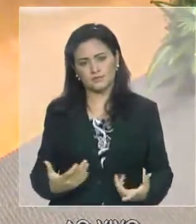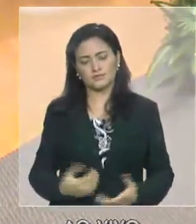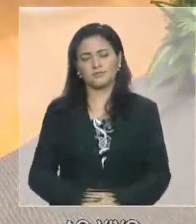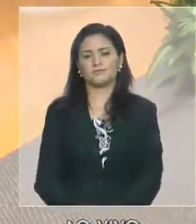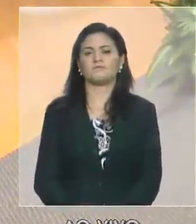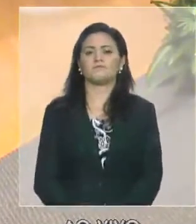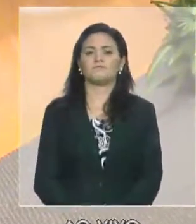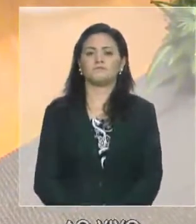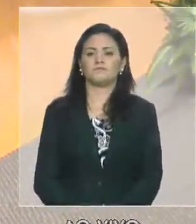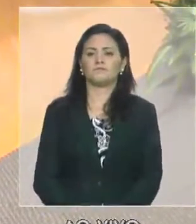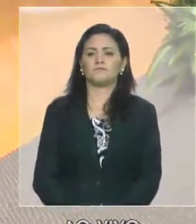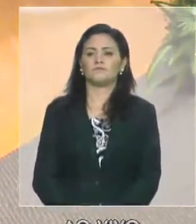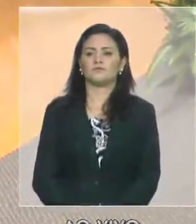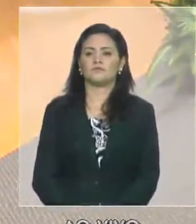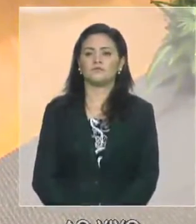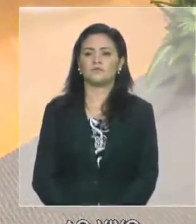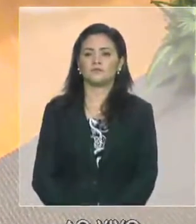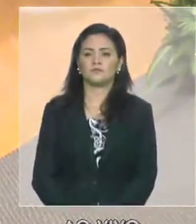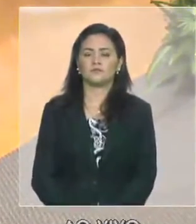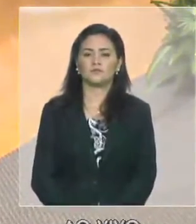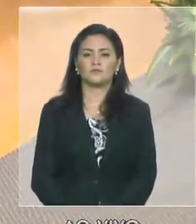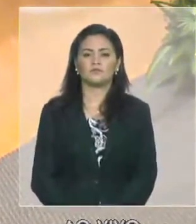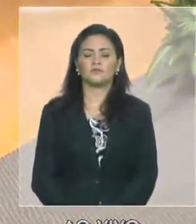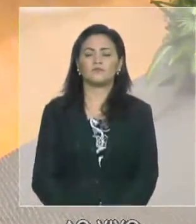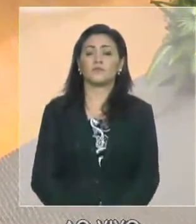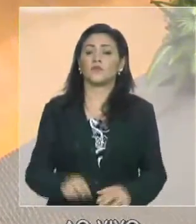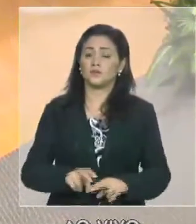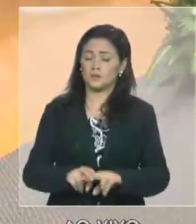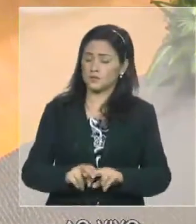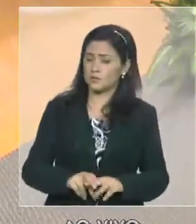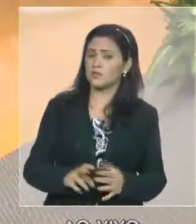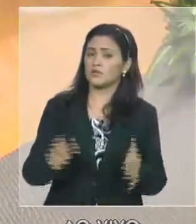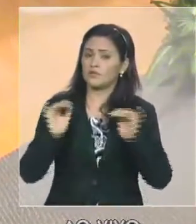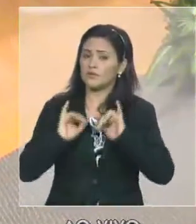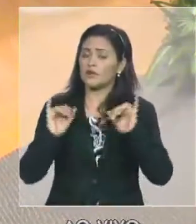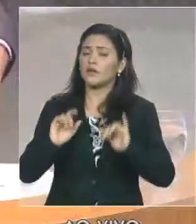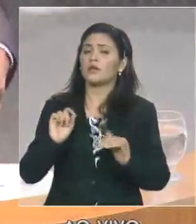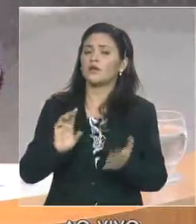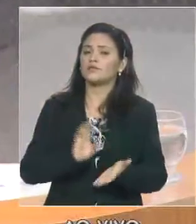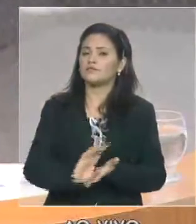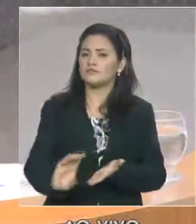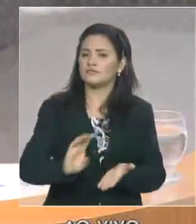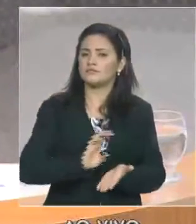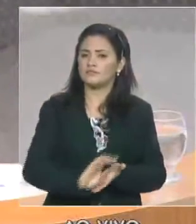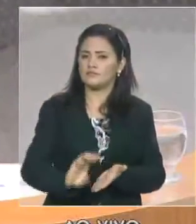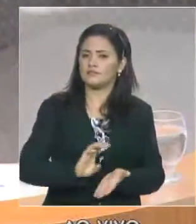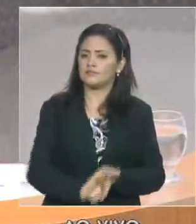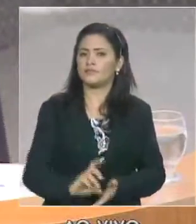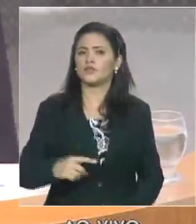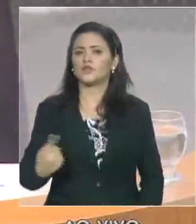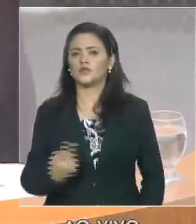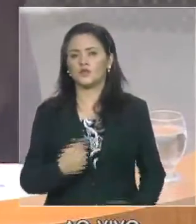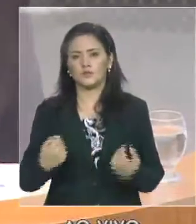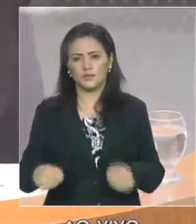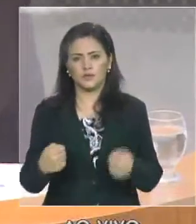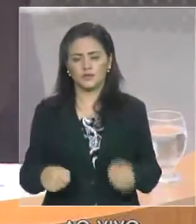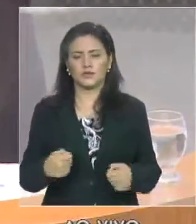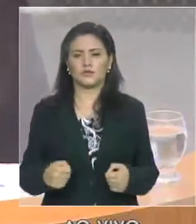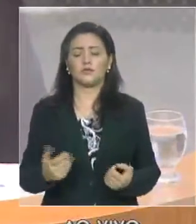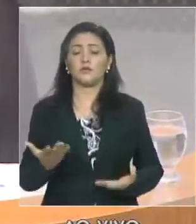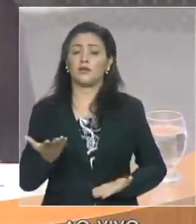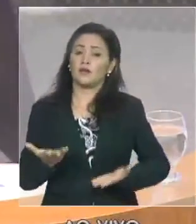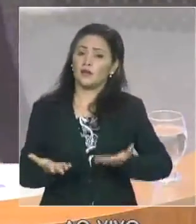isso, eu gostaria de destacar os investimentos, porque nós precisamos, além de manter o equilíbrio no